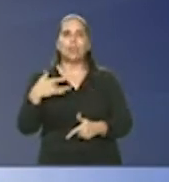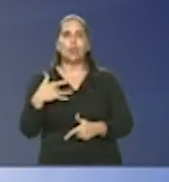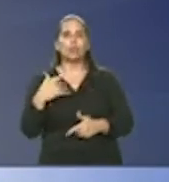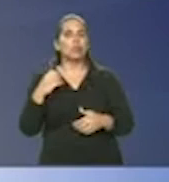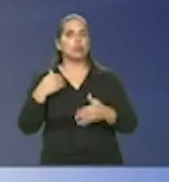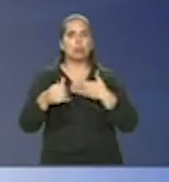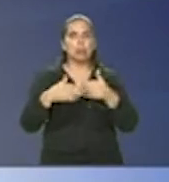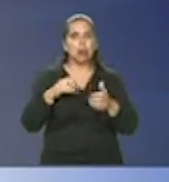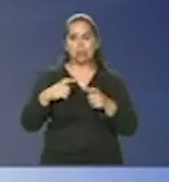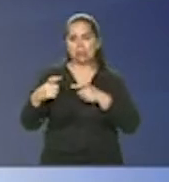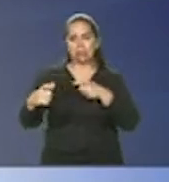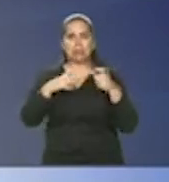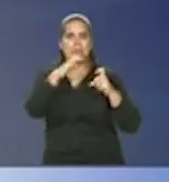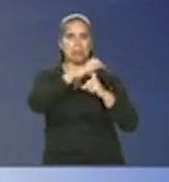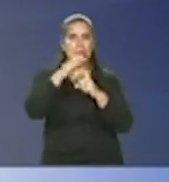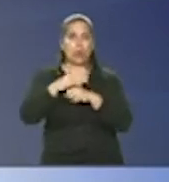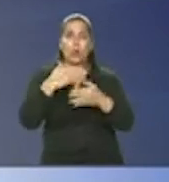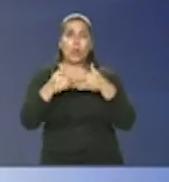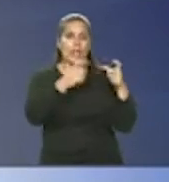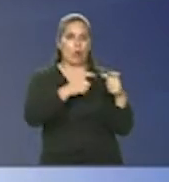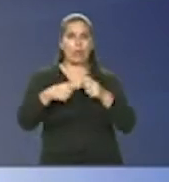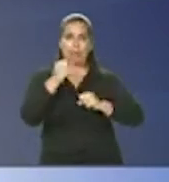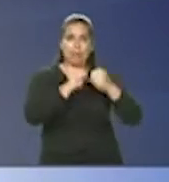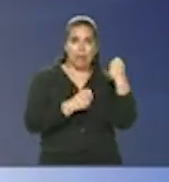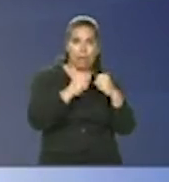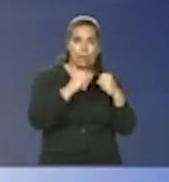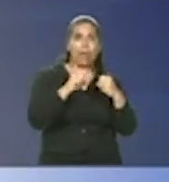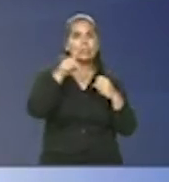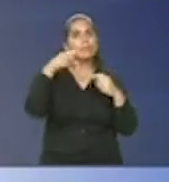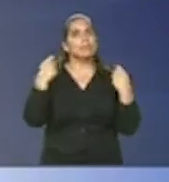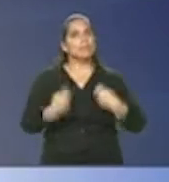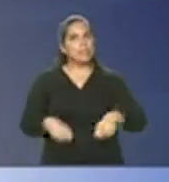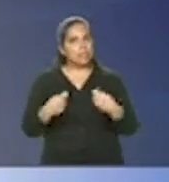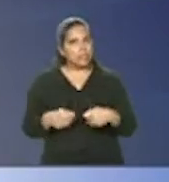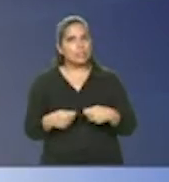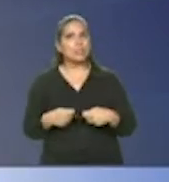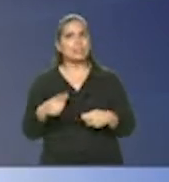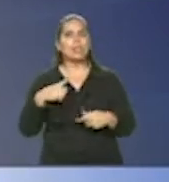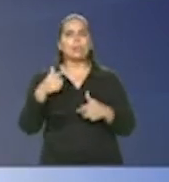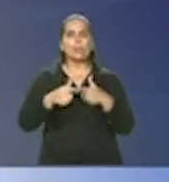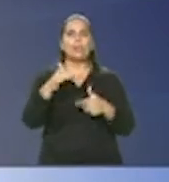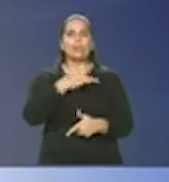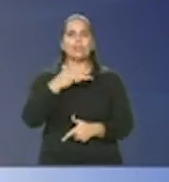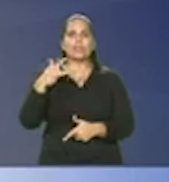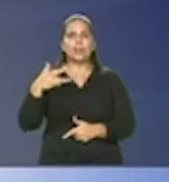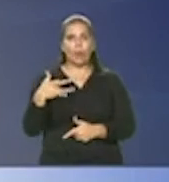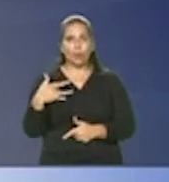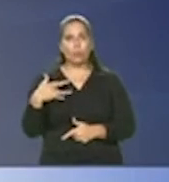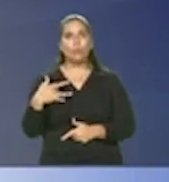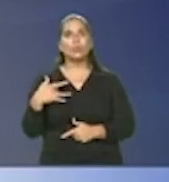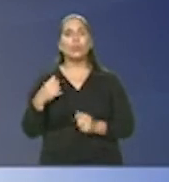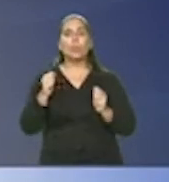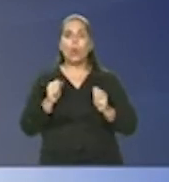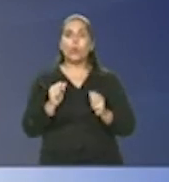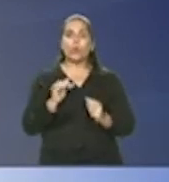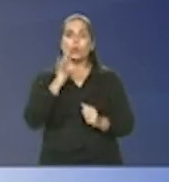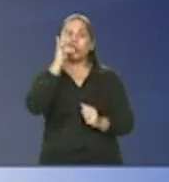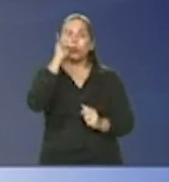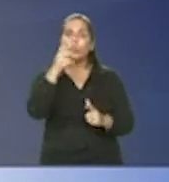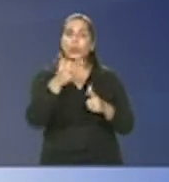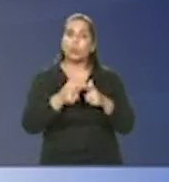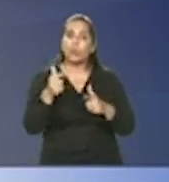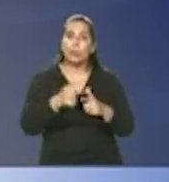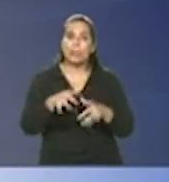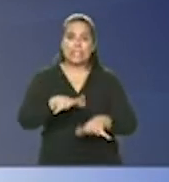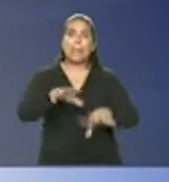serviço do comércio ou da indústria tem por favor comorbidades que podem dar problema se você pegar